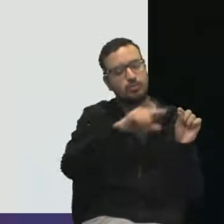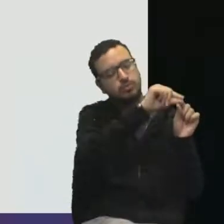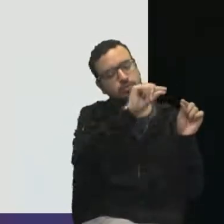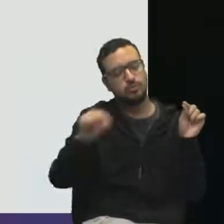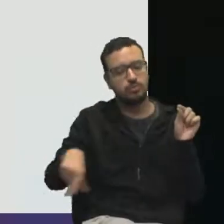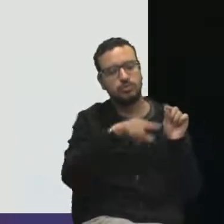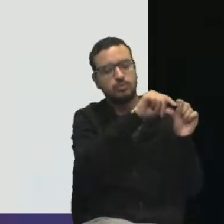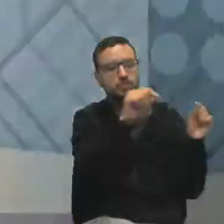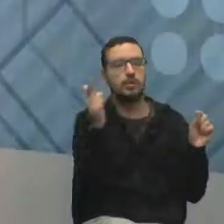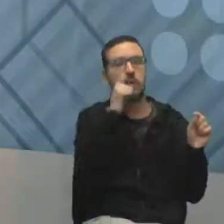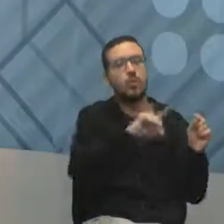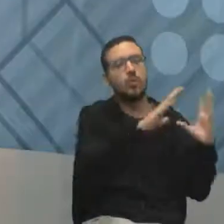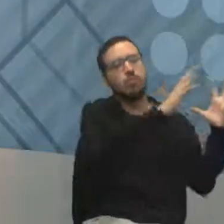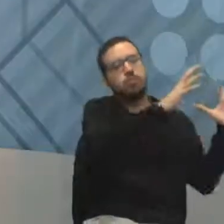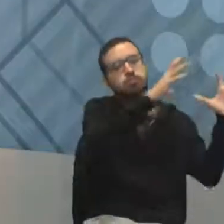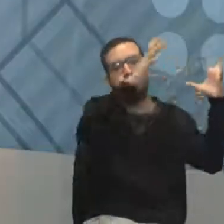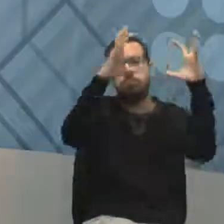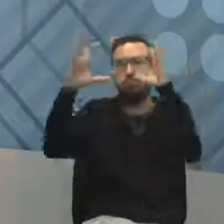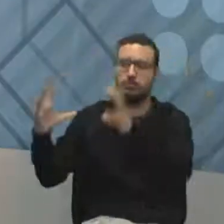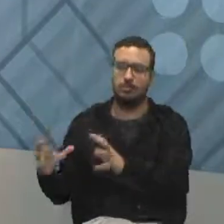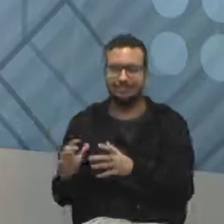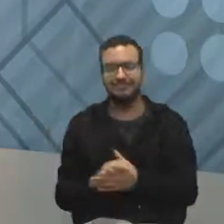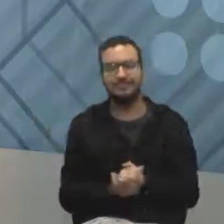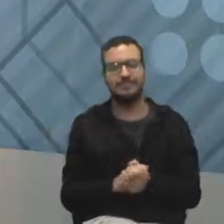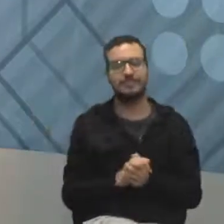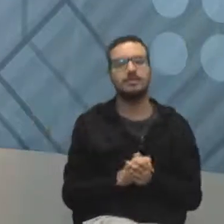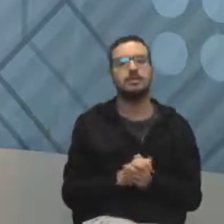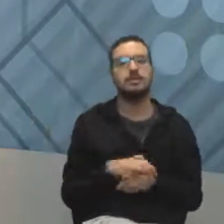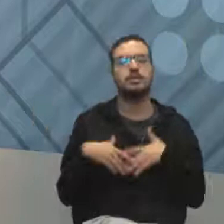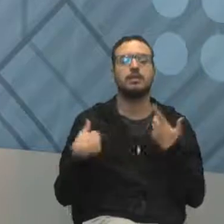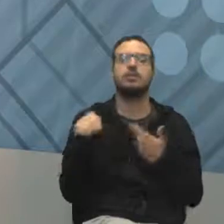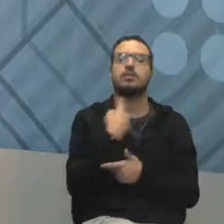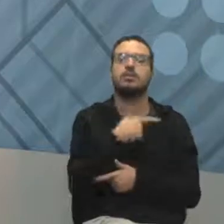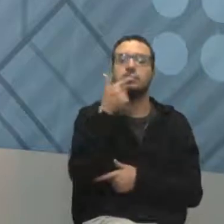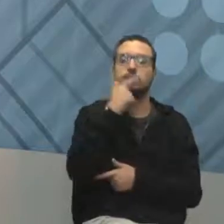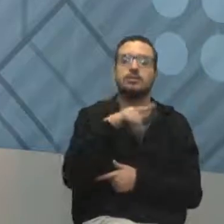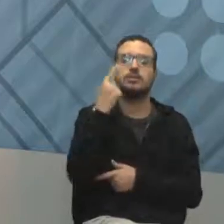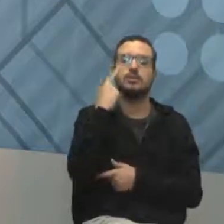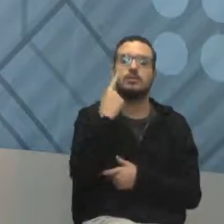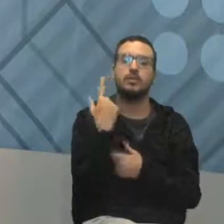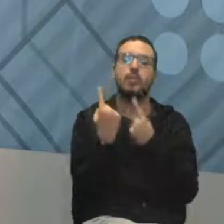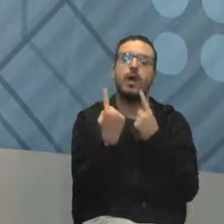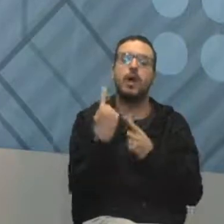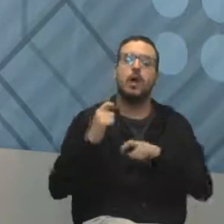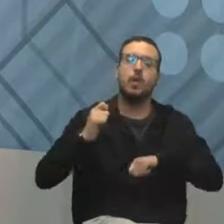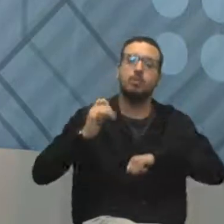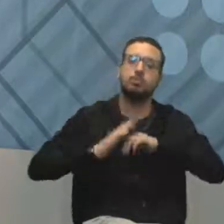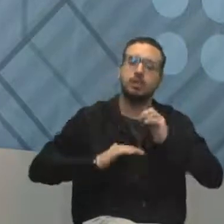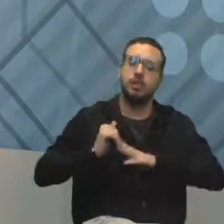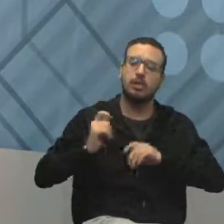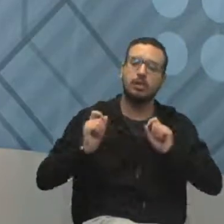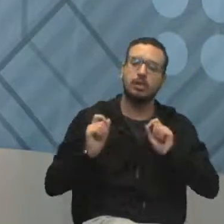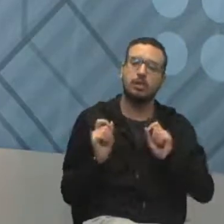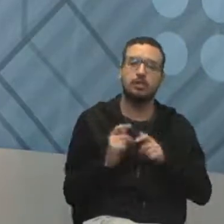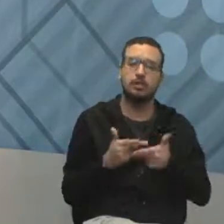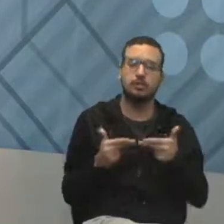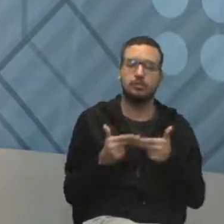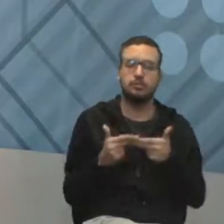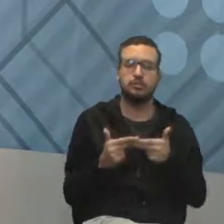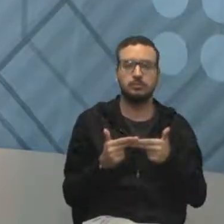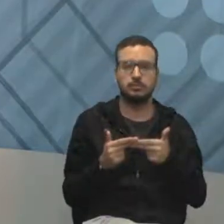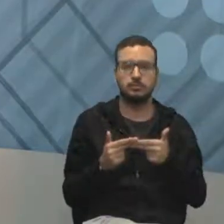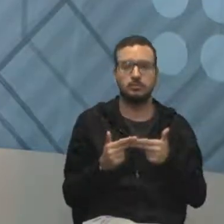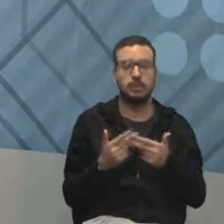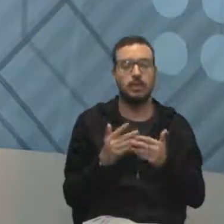competências, e nós vamos ver quais são elas especificamente. A gente começa dizendo assim, que o gestor de projetos tem que ser alguém